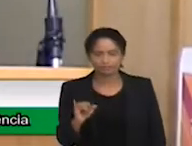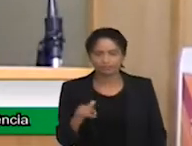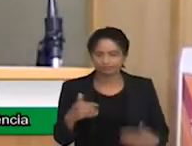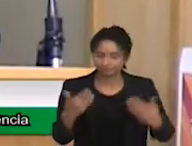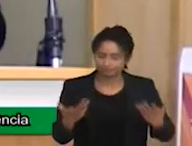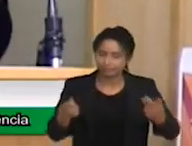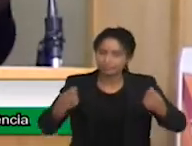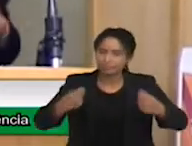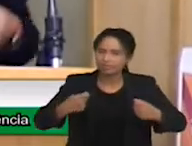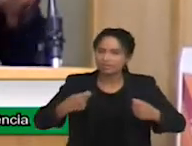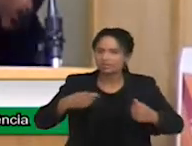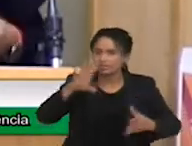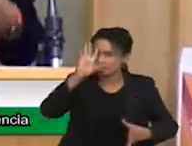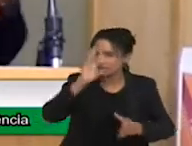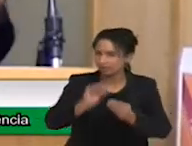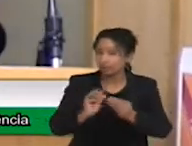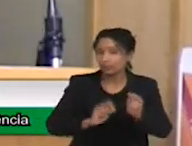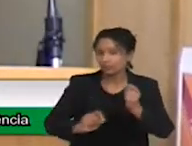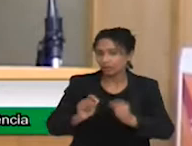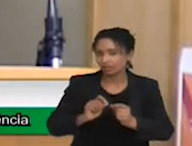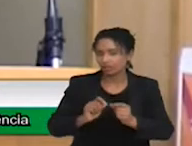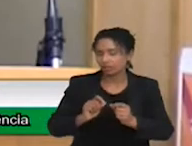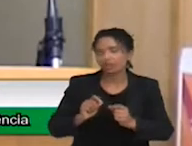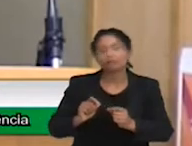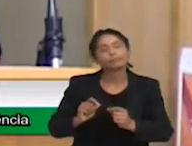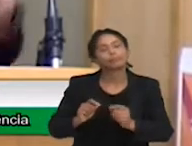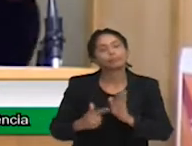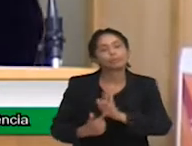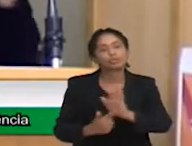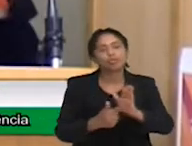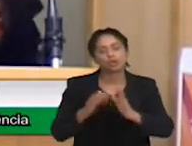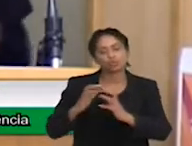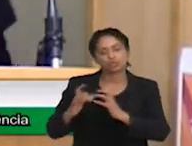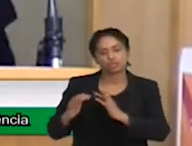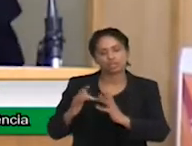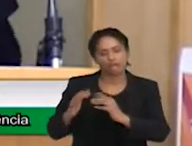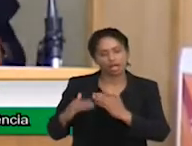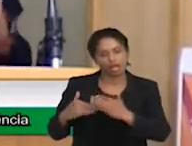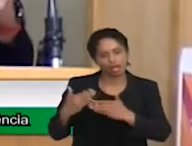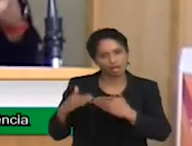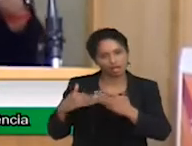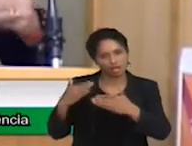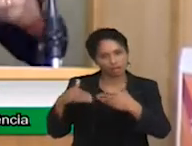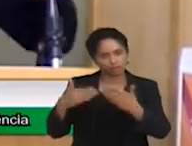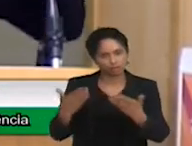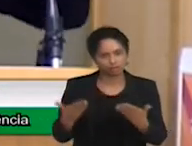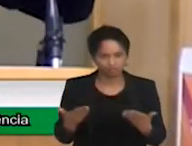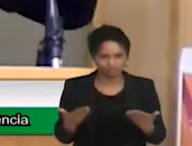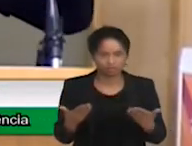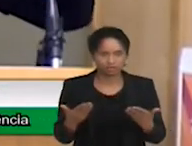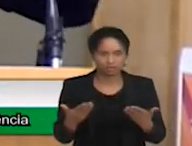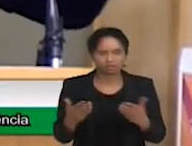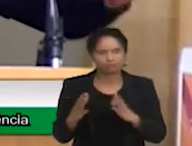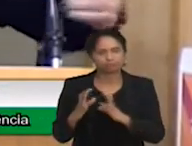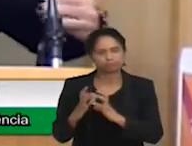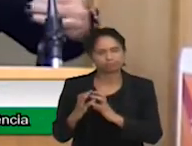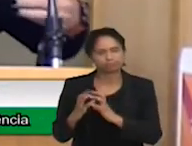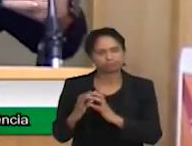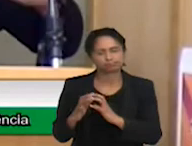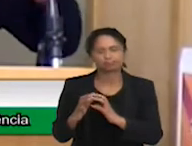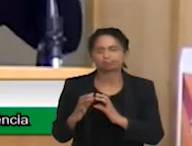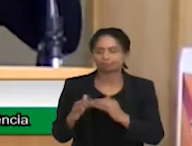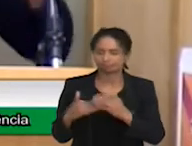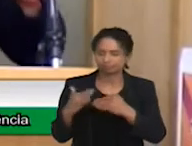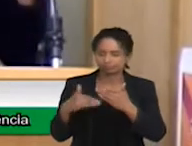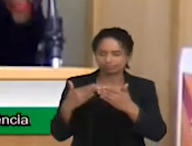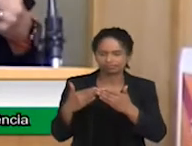que entender que a gente está falando de um cérebro em desenvolvimento, a Sabrina, quando ela falou da intensidade, a gente falou de 20, de 30 horas,